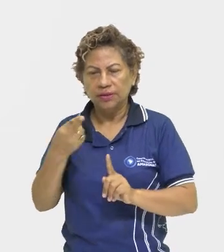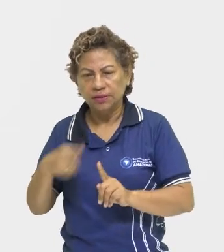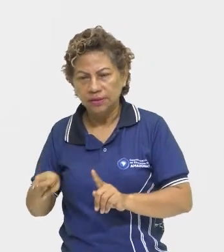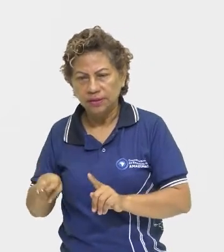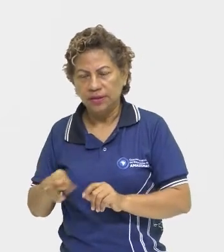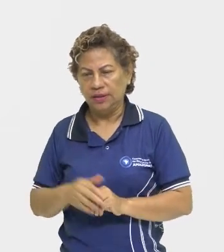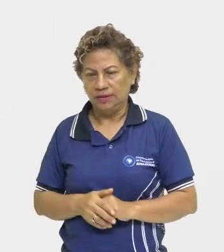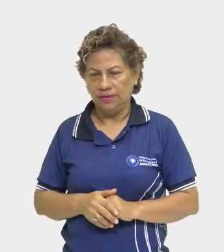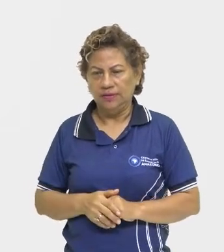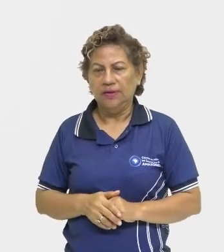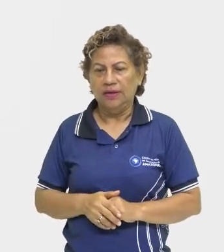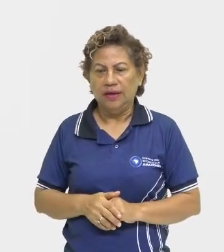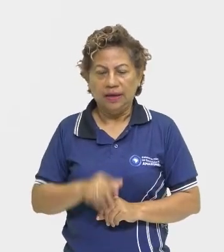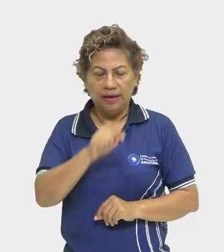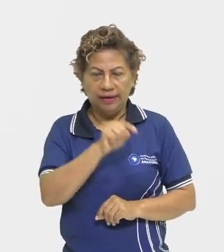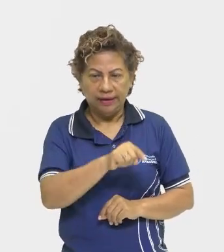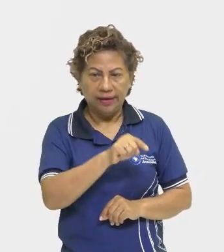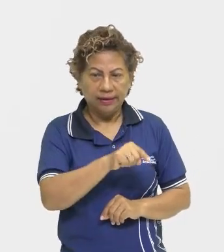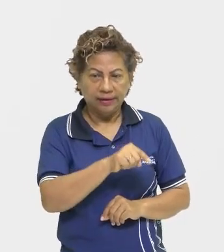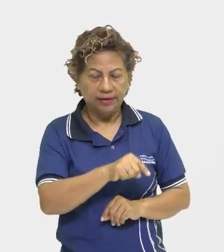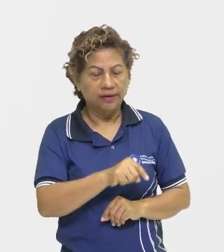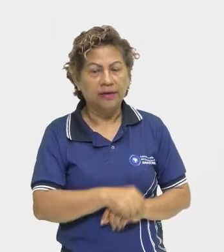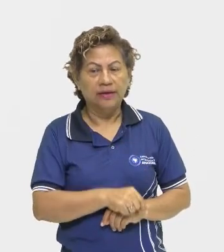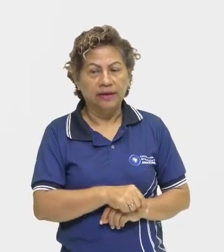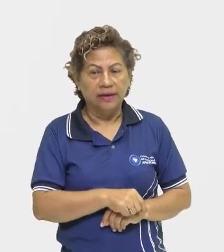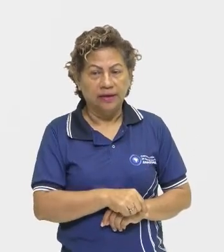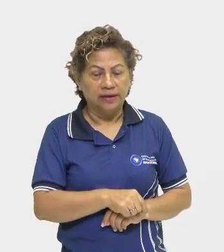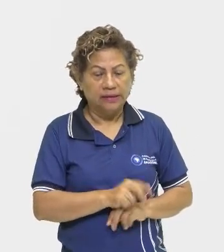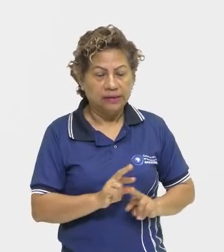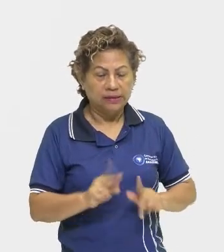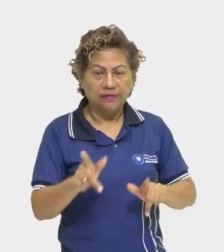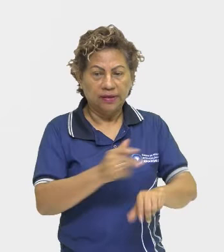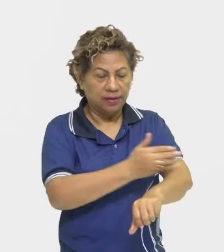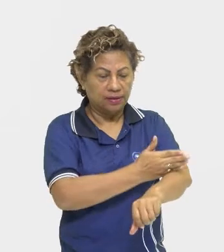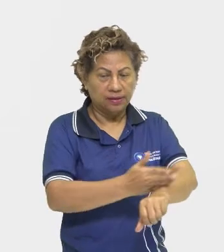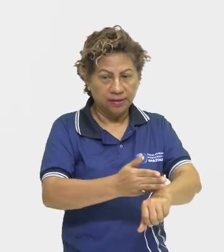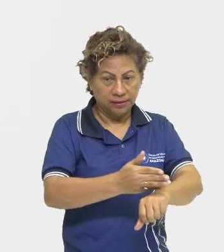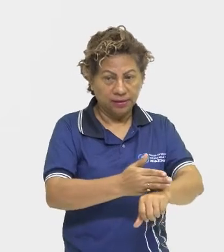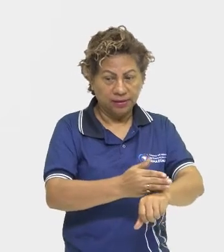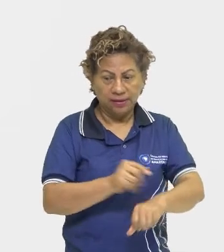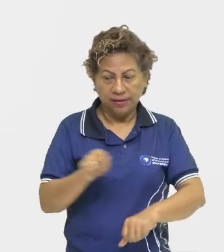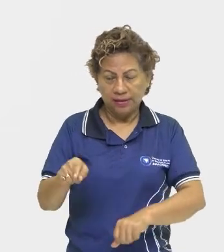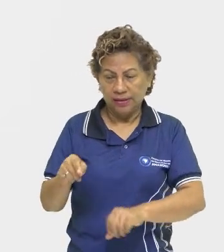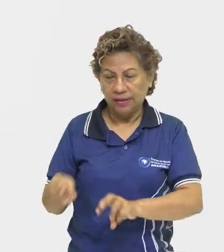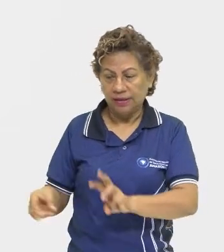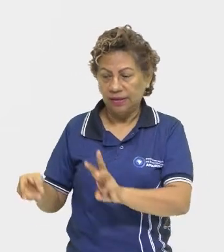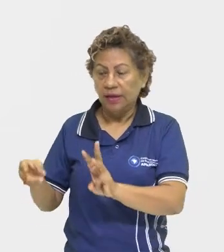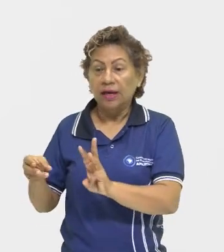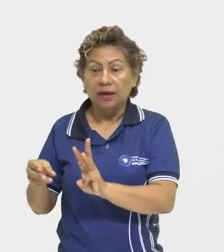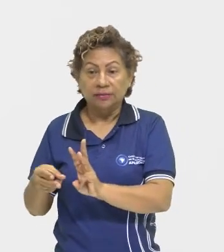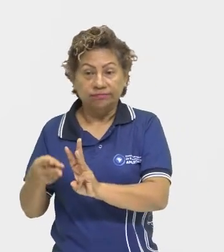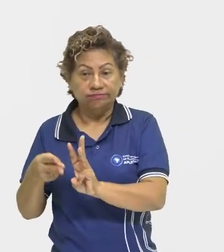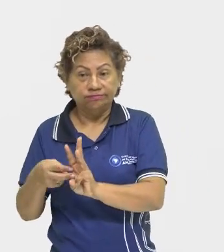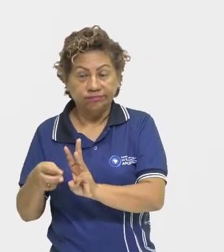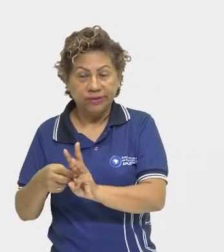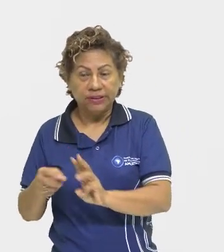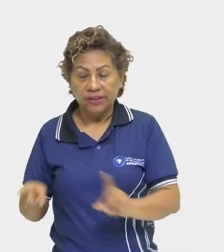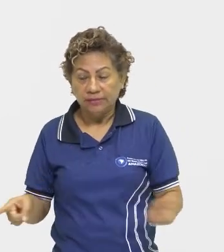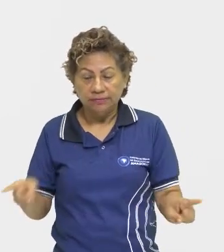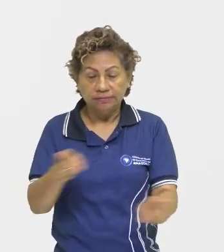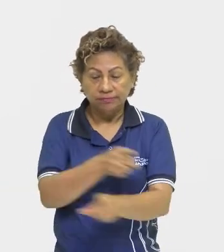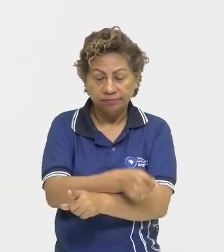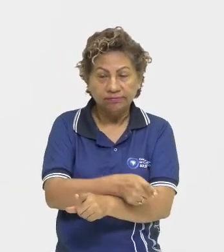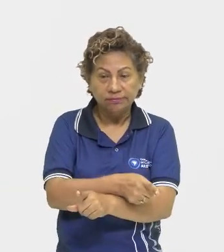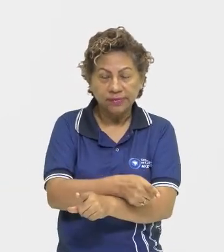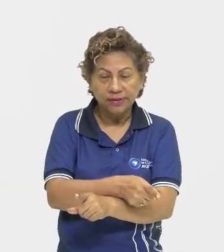brancos colonos e catequizar os índios. Qual foi? Foi exatamente o teatro, correto?